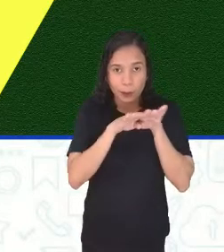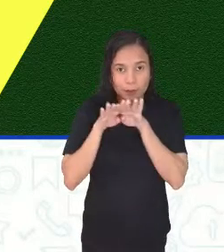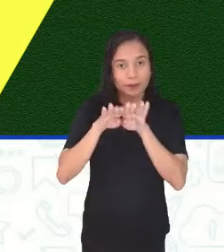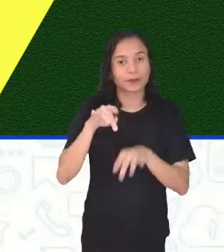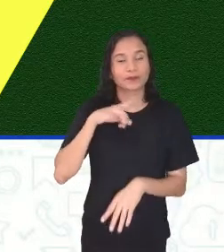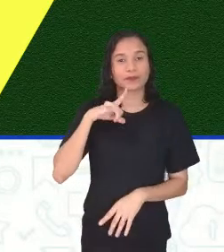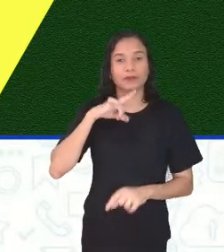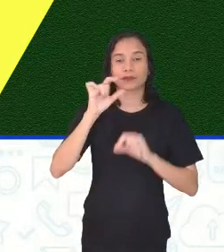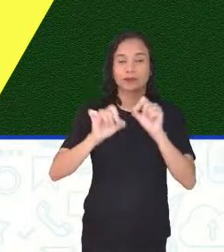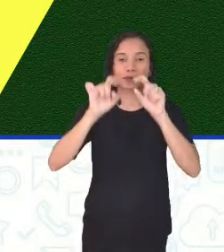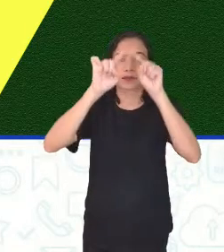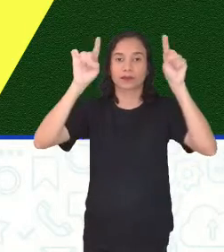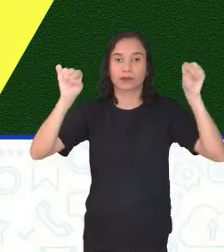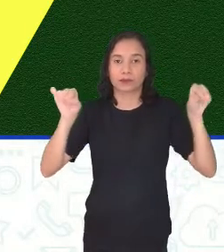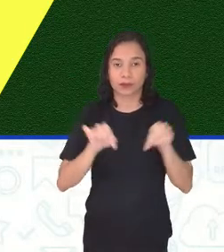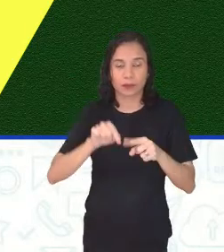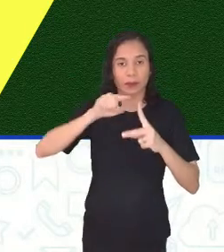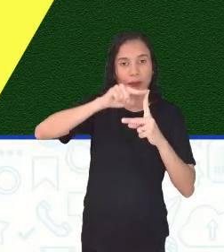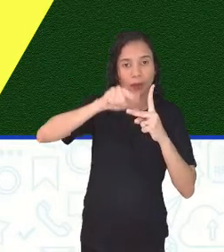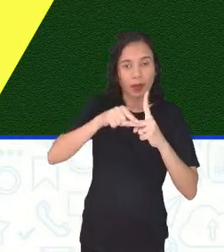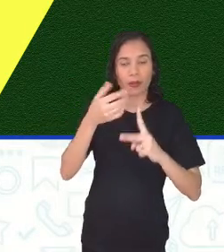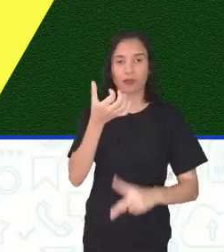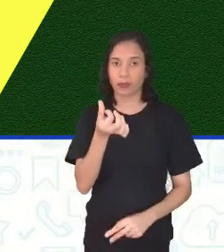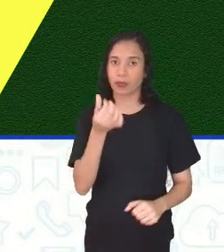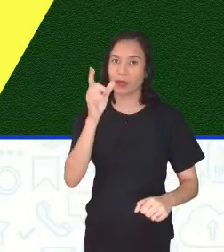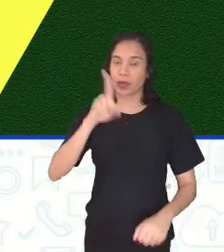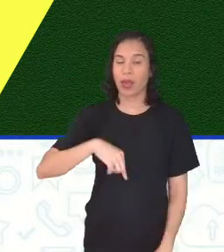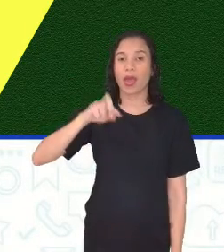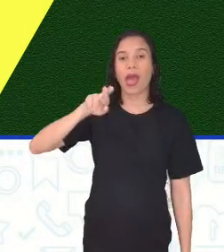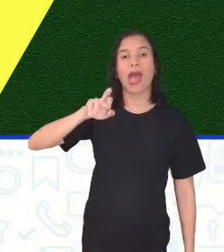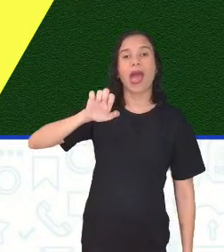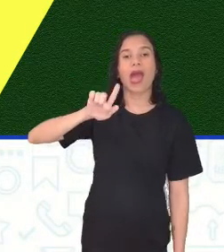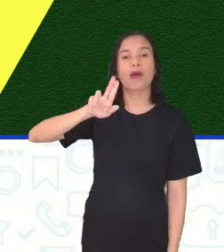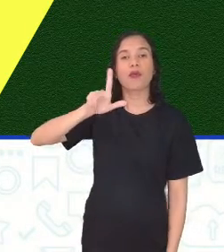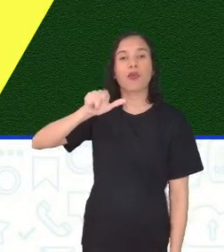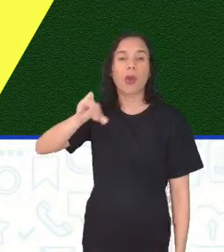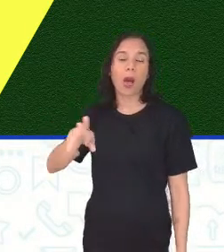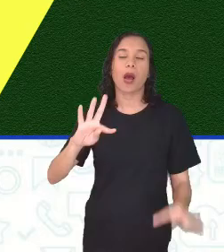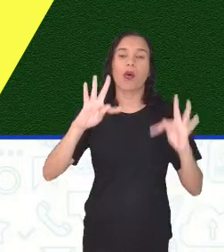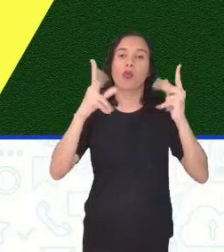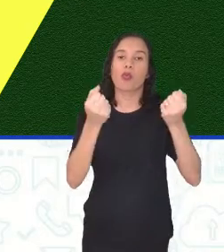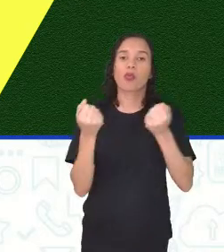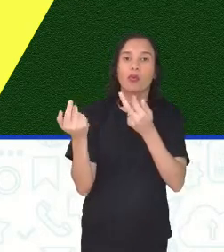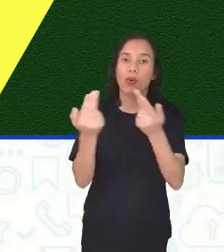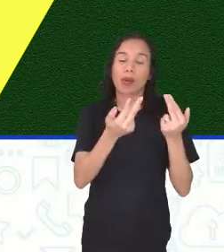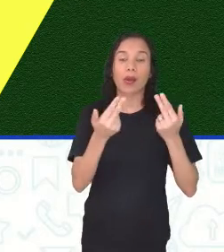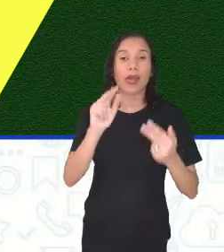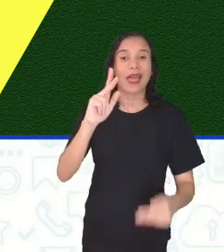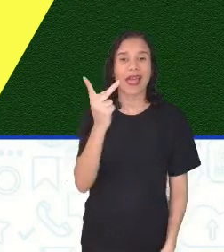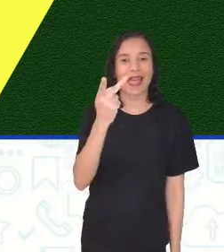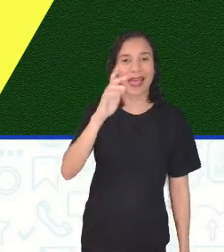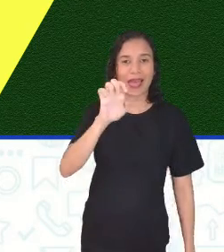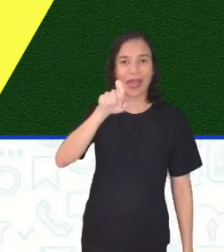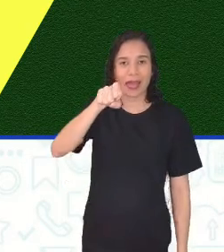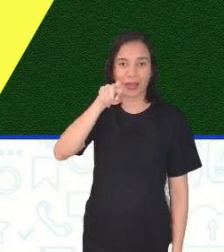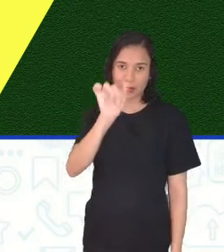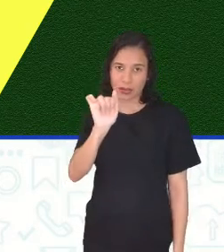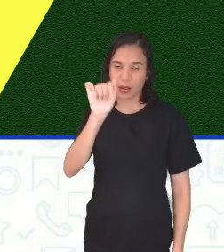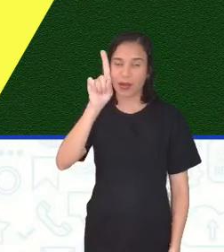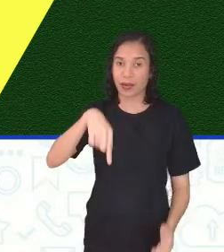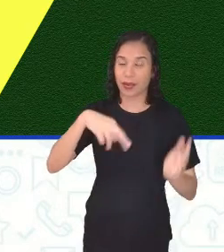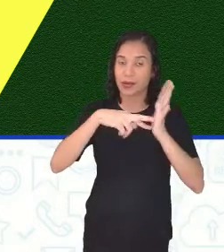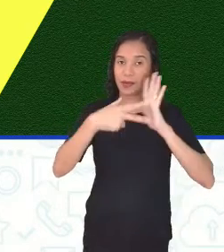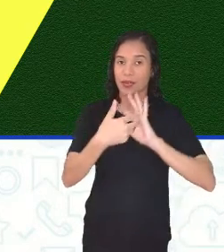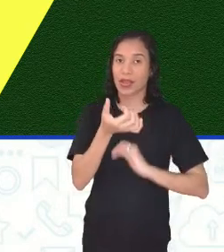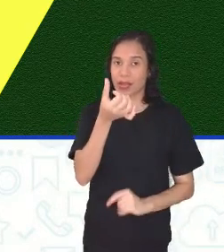Aqui eu tenho um hexágono regular. A gente já viu o hexágono regular, é porque todos os lados são iguais. Hexa de 6.